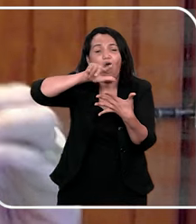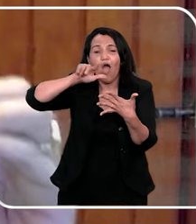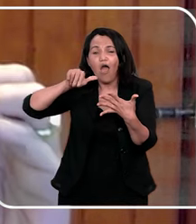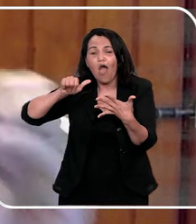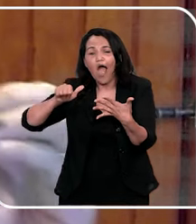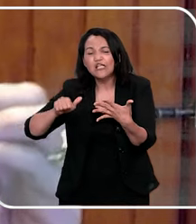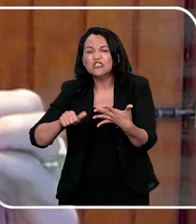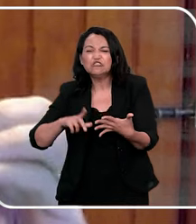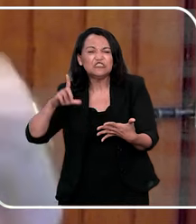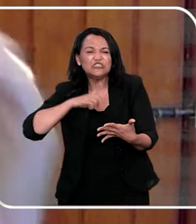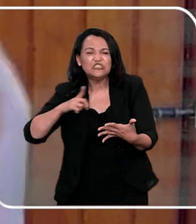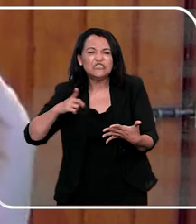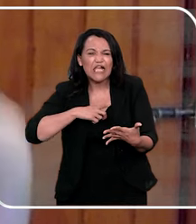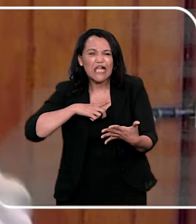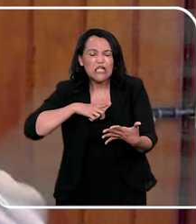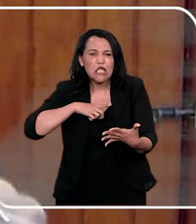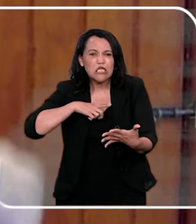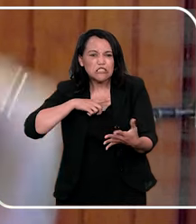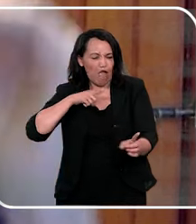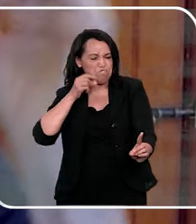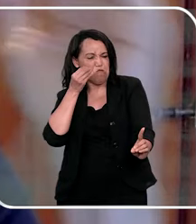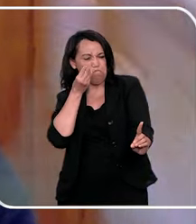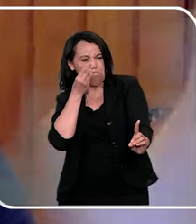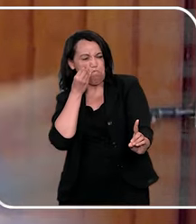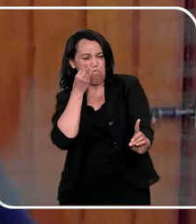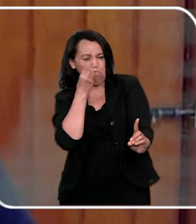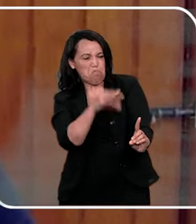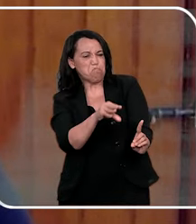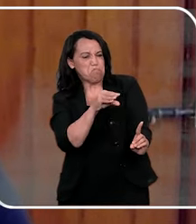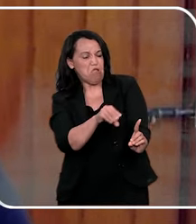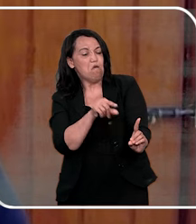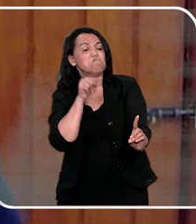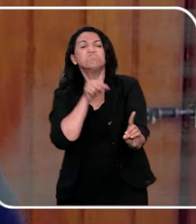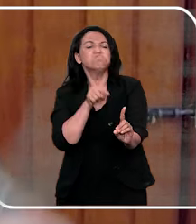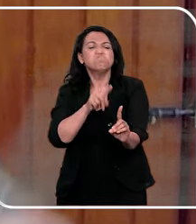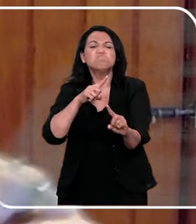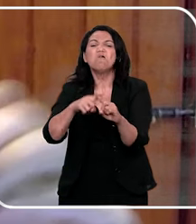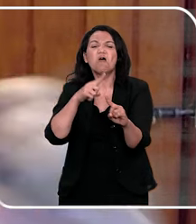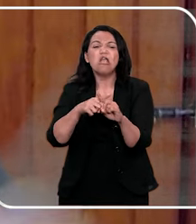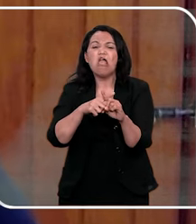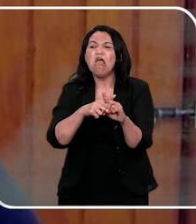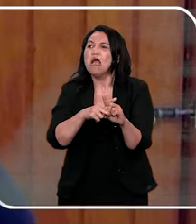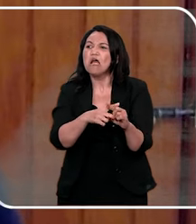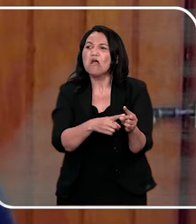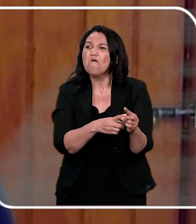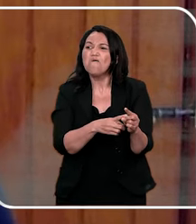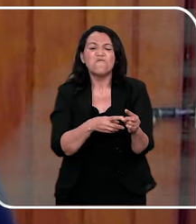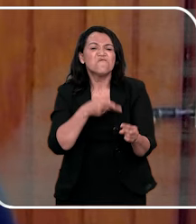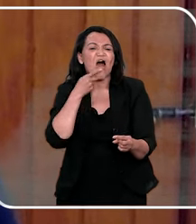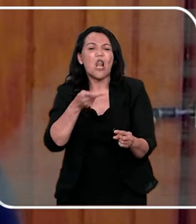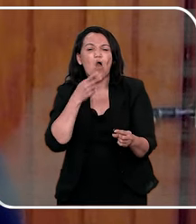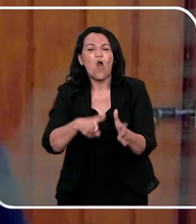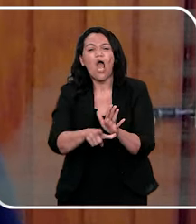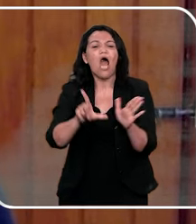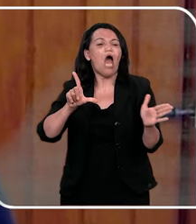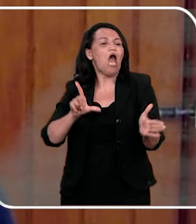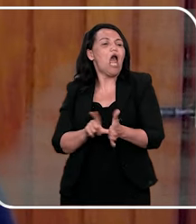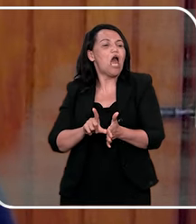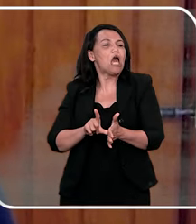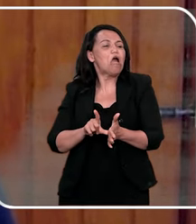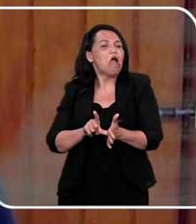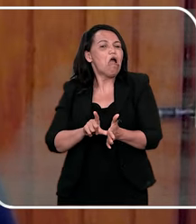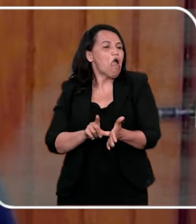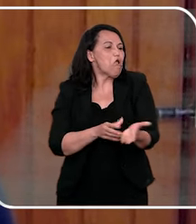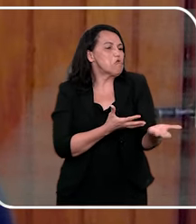mas, a gente tem como sociedade, mania de julgar a vítima, né, porque você sofreu até ficar adolescente, se você já sabia que era